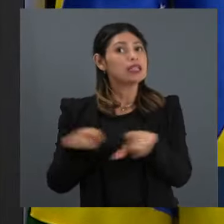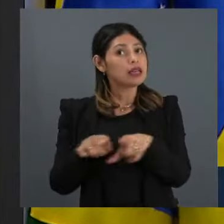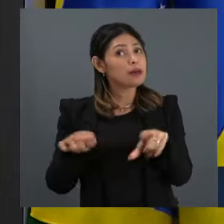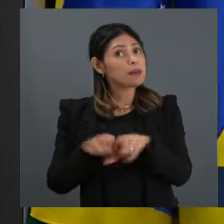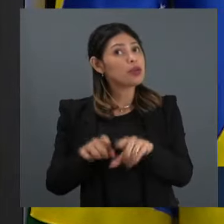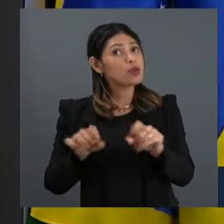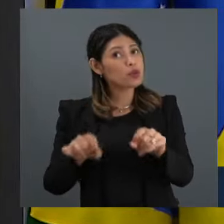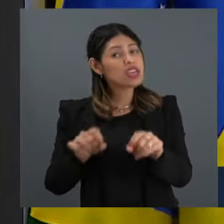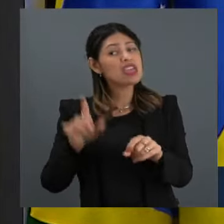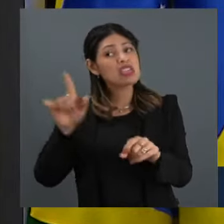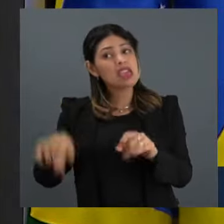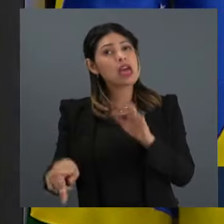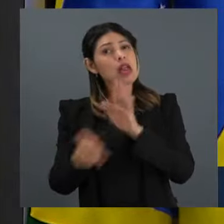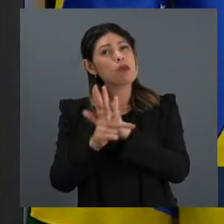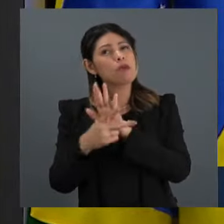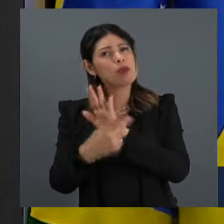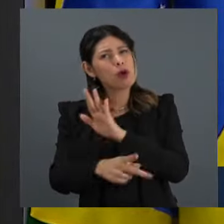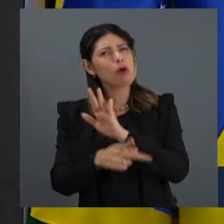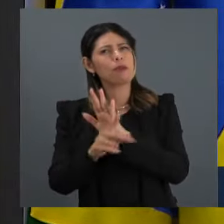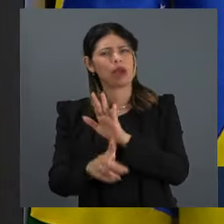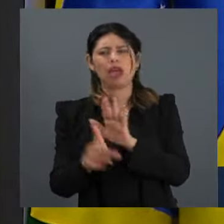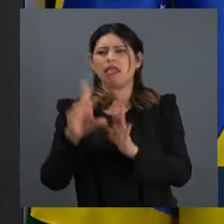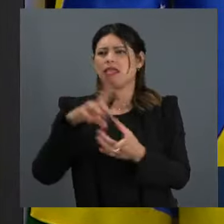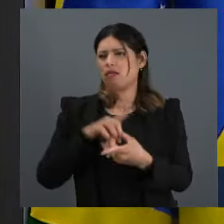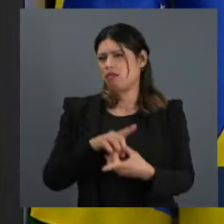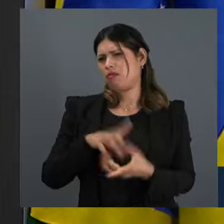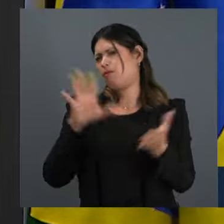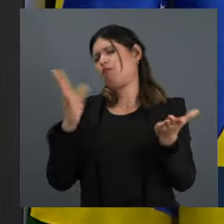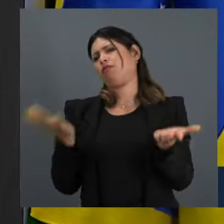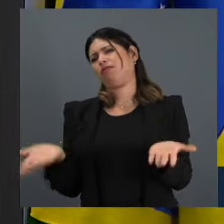típica de uma democracia.